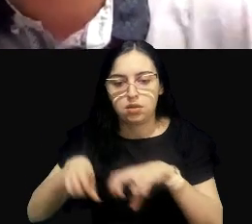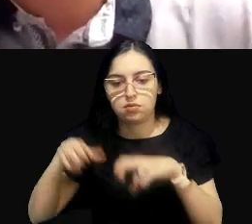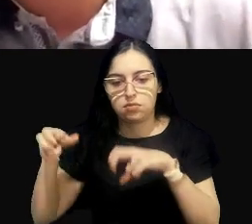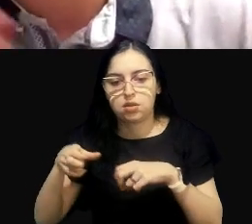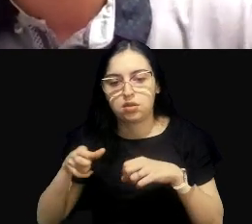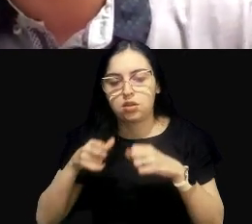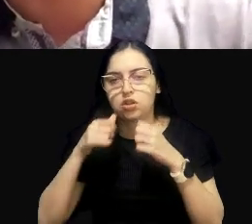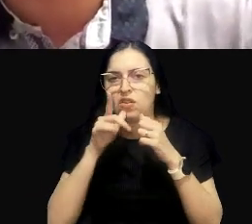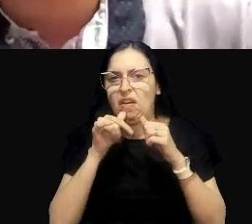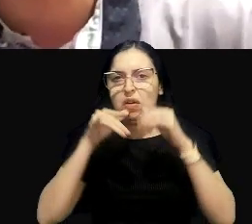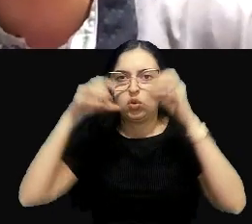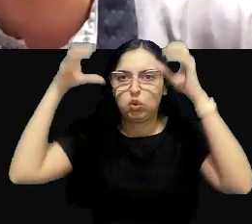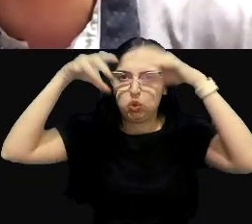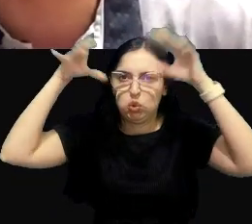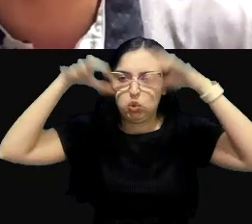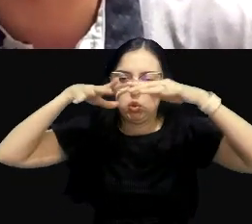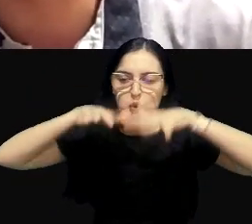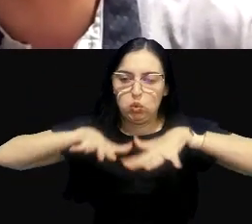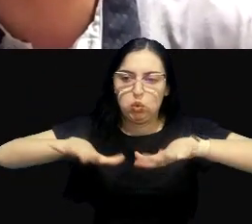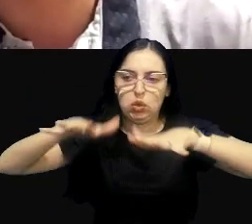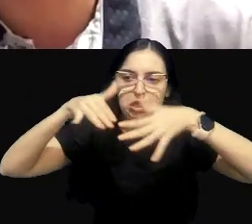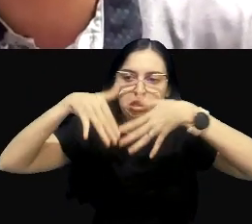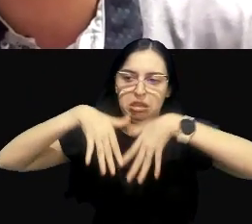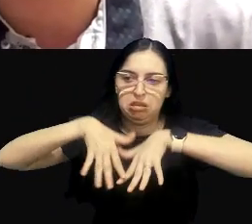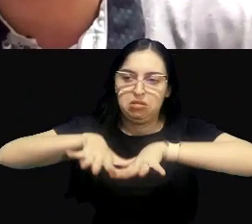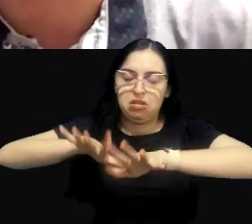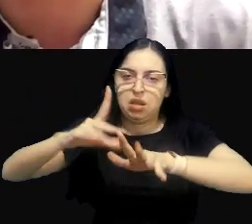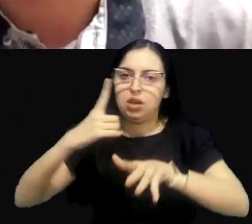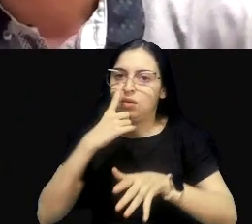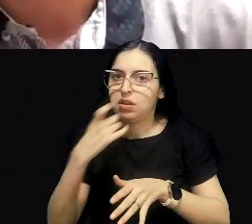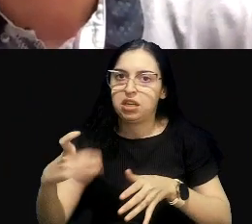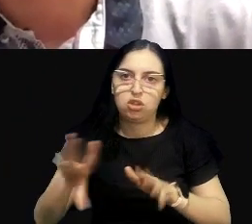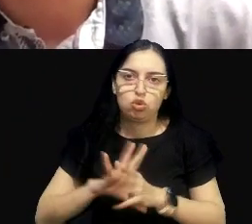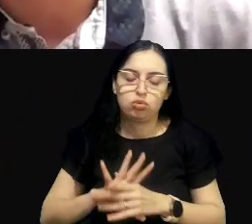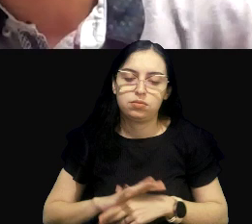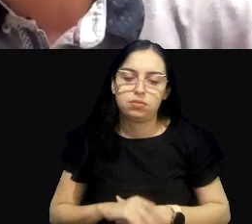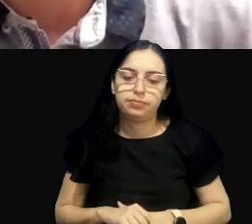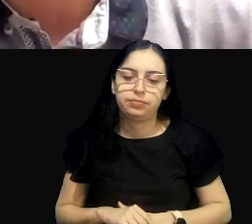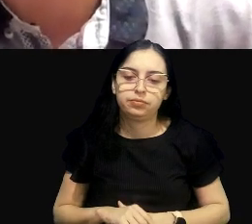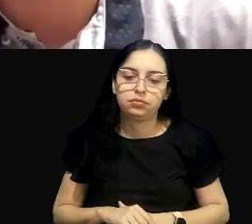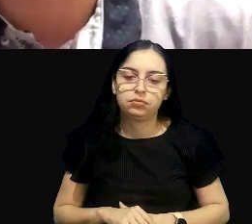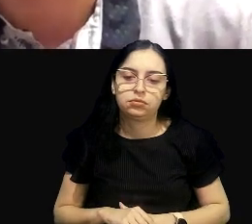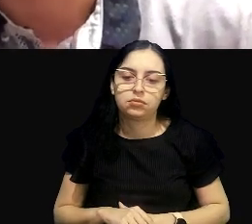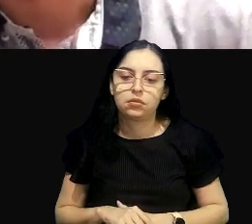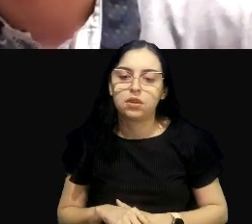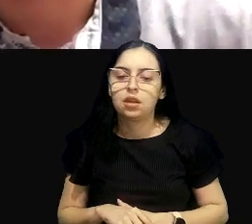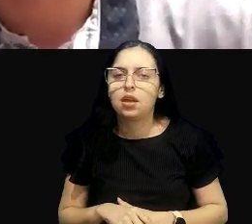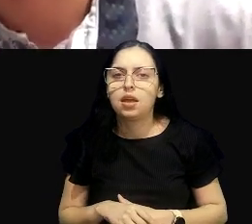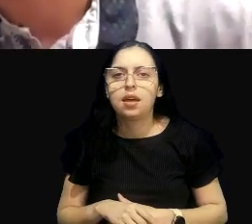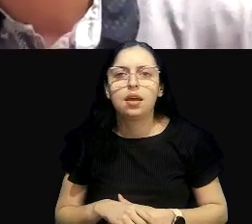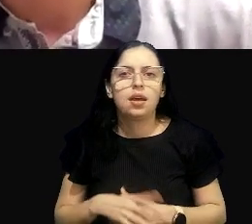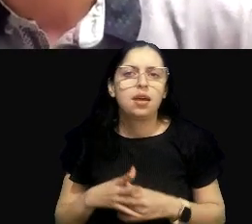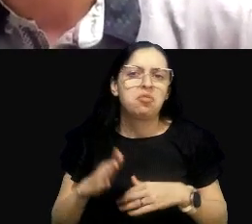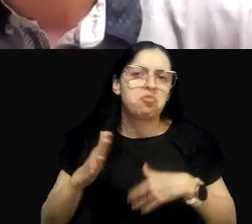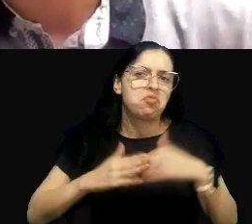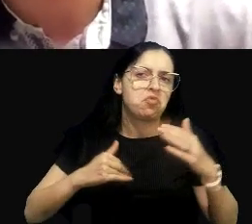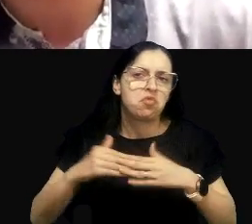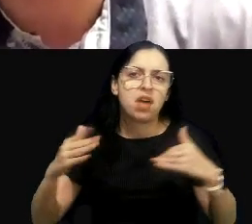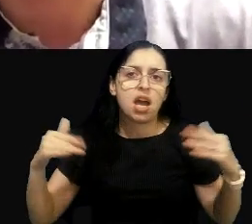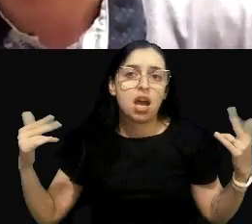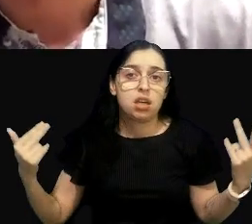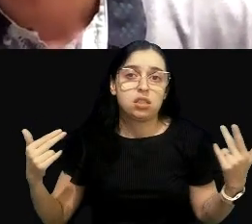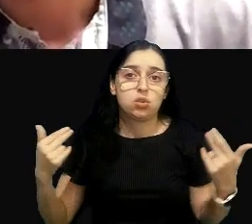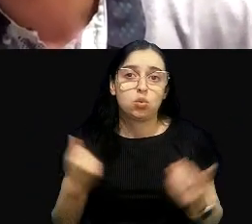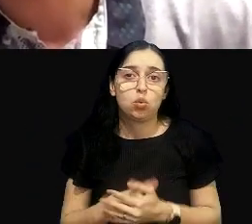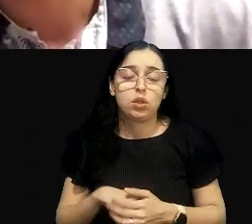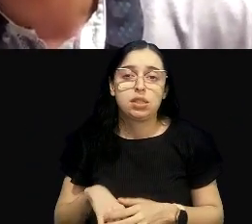enxurrada de água de chuva carregando o que vê pela frente. Agrotóxicos, fertilizantes, partículas de solo e por